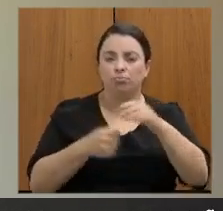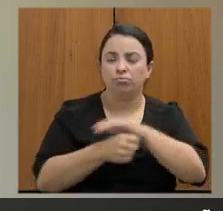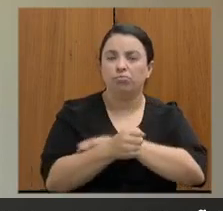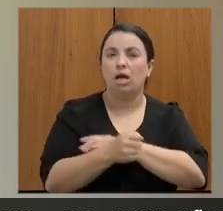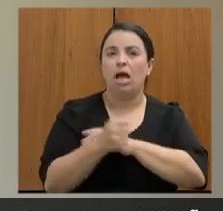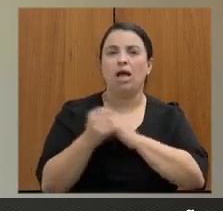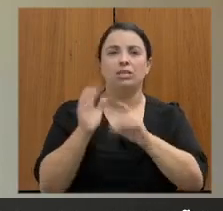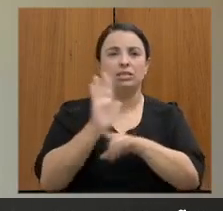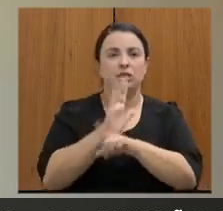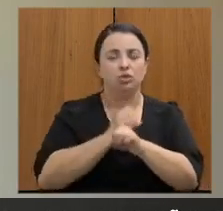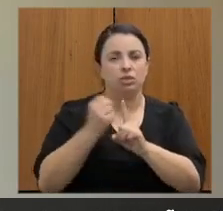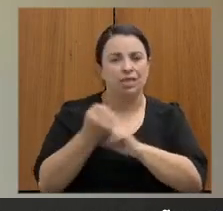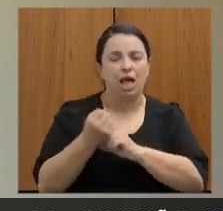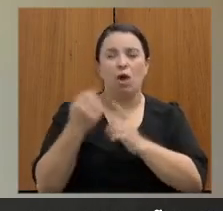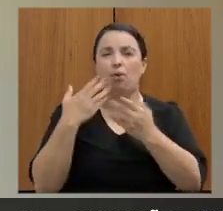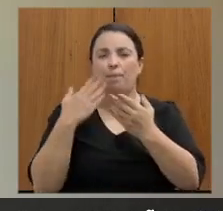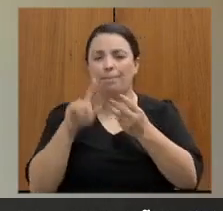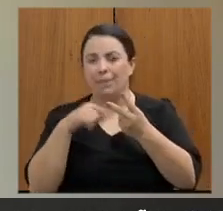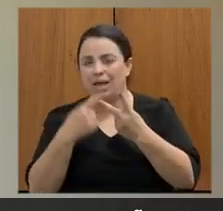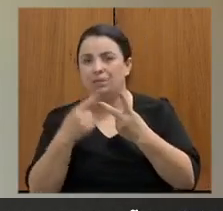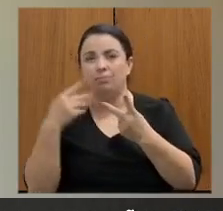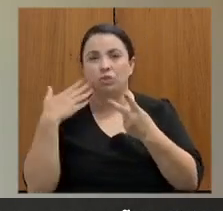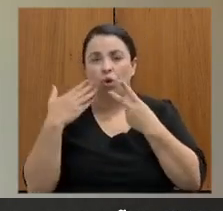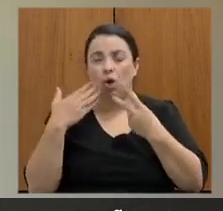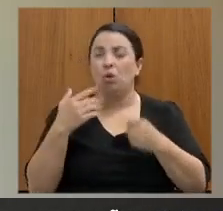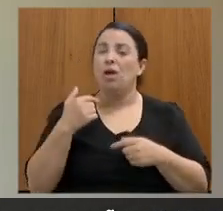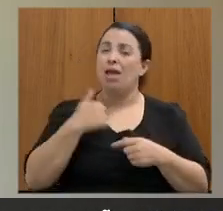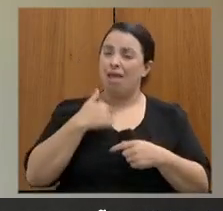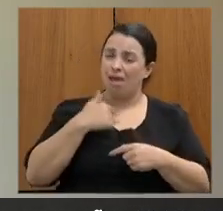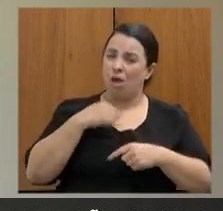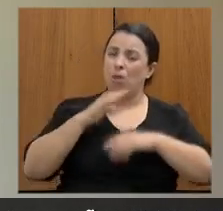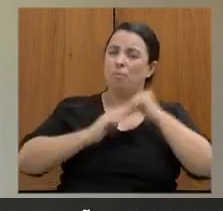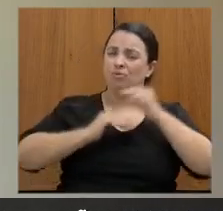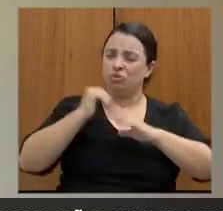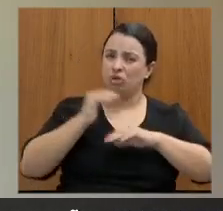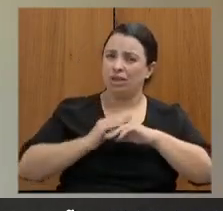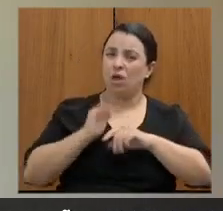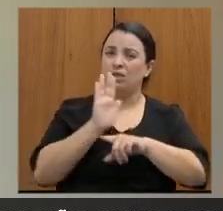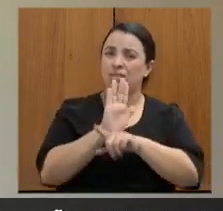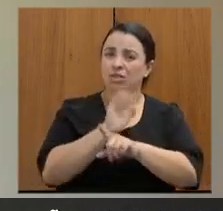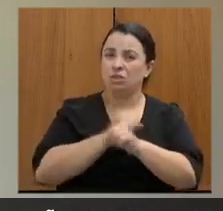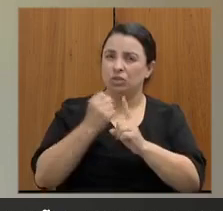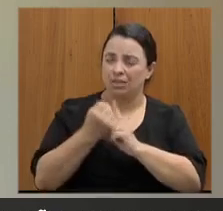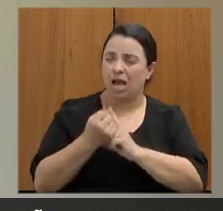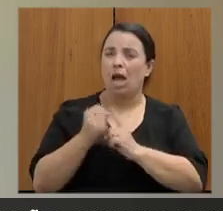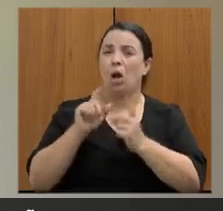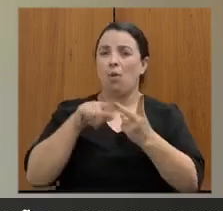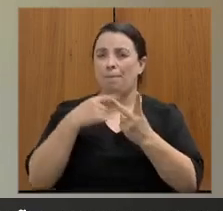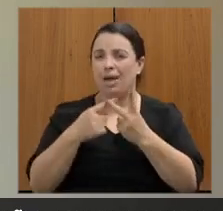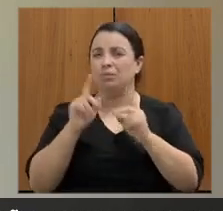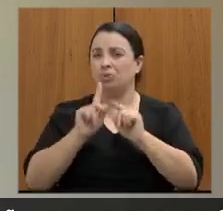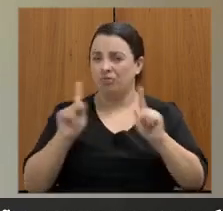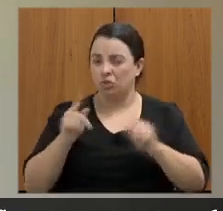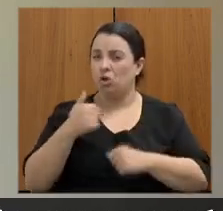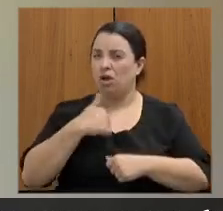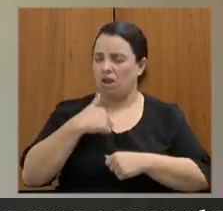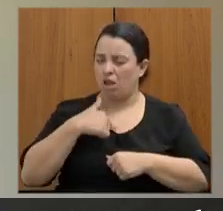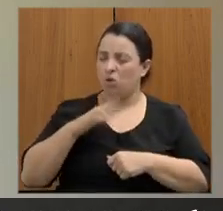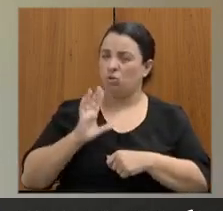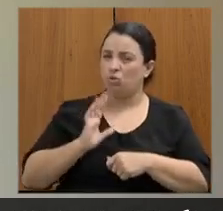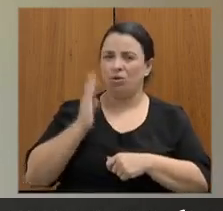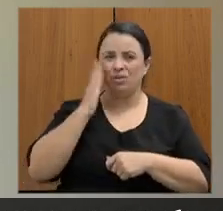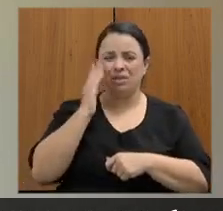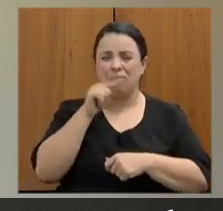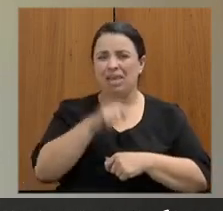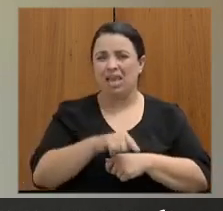como assistente social que sou como professora alfabetizadora que sou sei que esses alguns registros não são